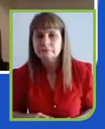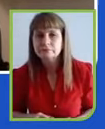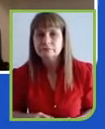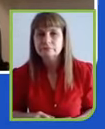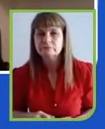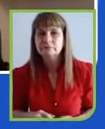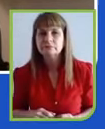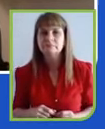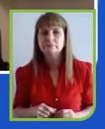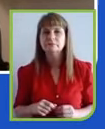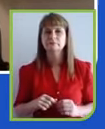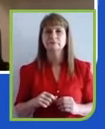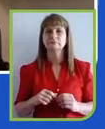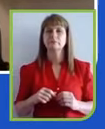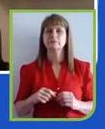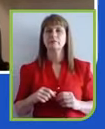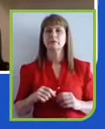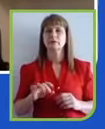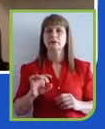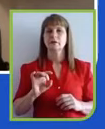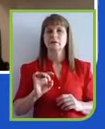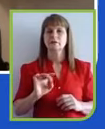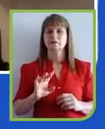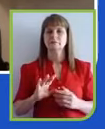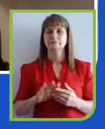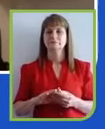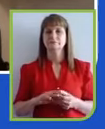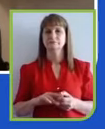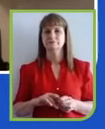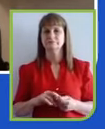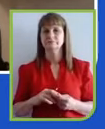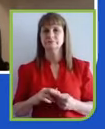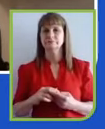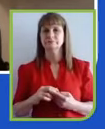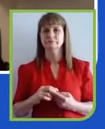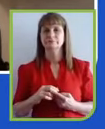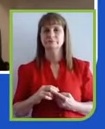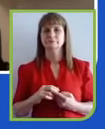Cada vez que você produz um estudo desse, você, de certa forma,